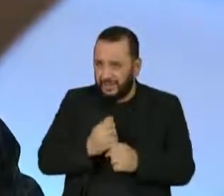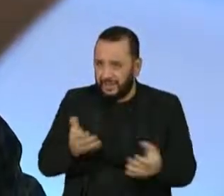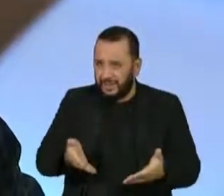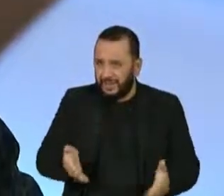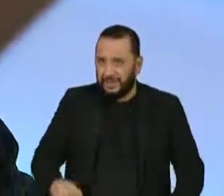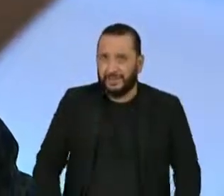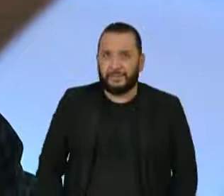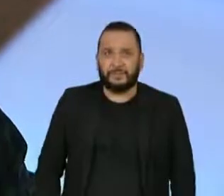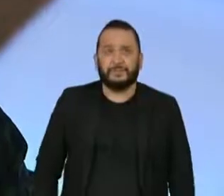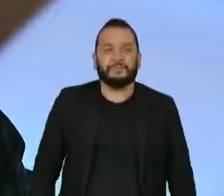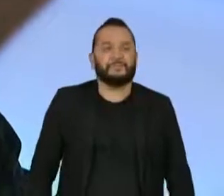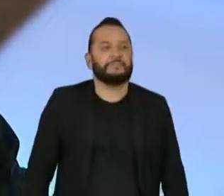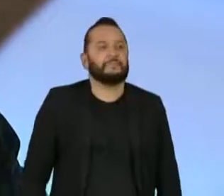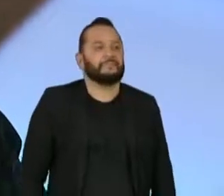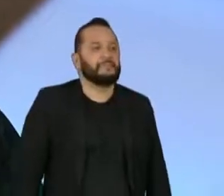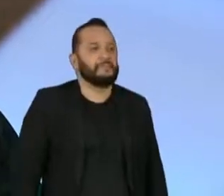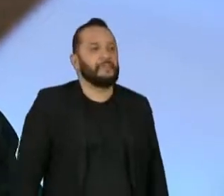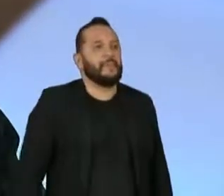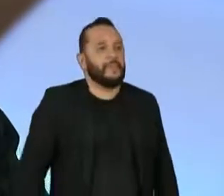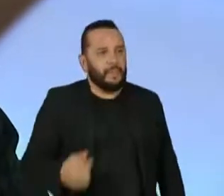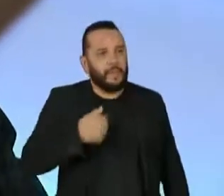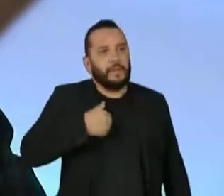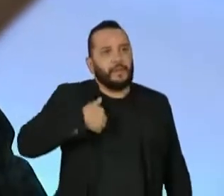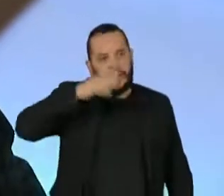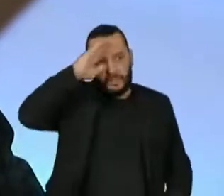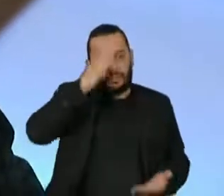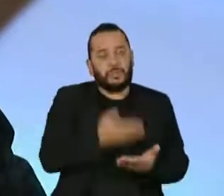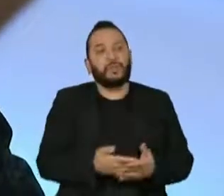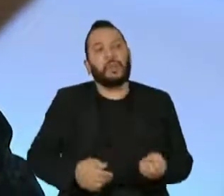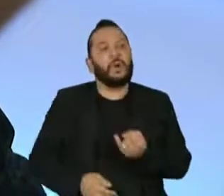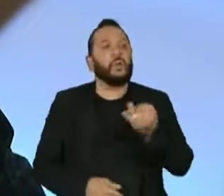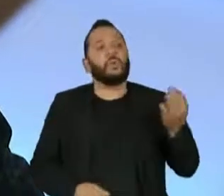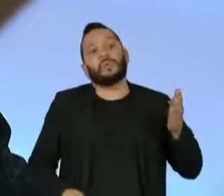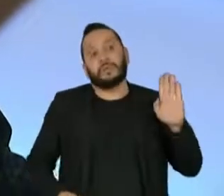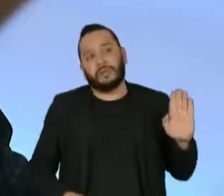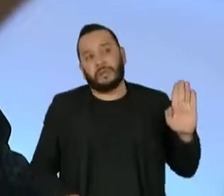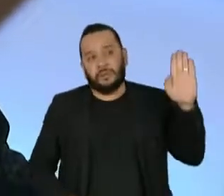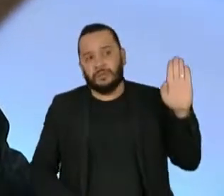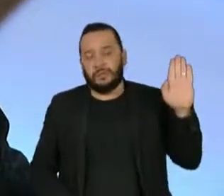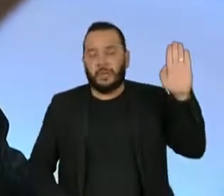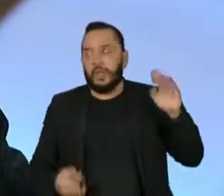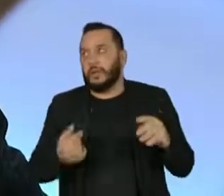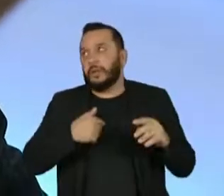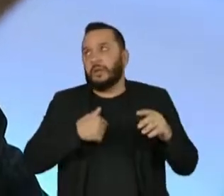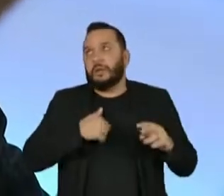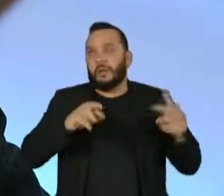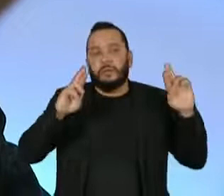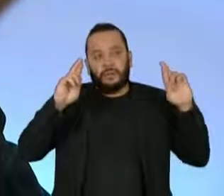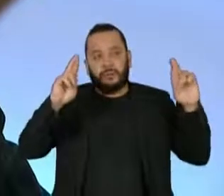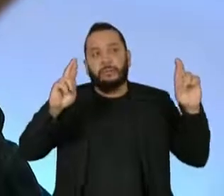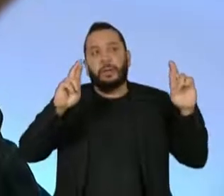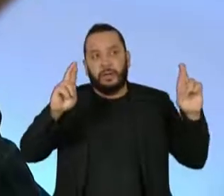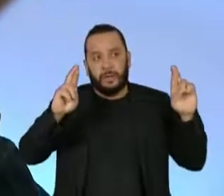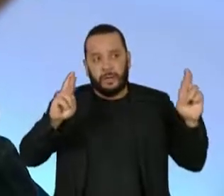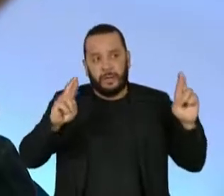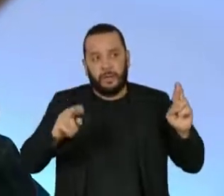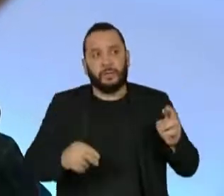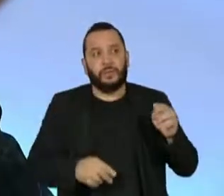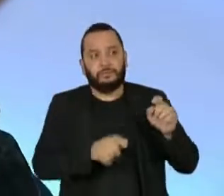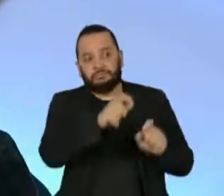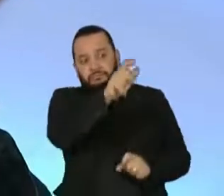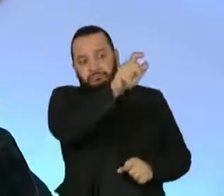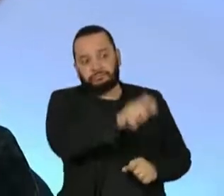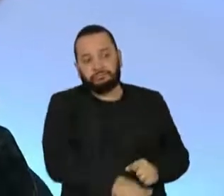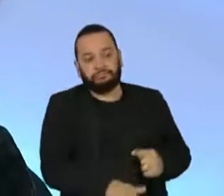Olha, eu acredito que há algumas candidaturas que a gente espera que sejam